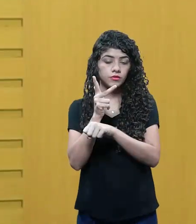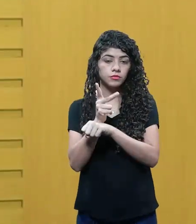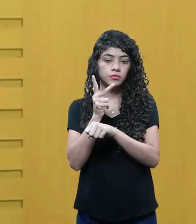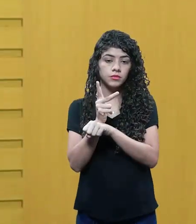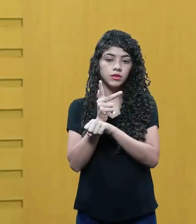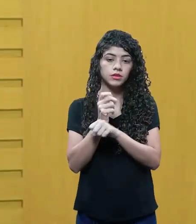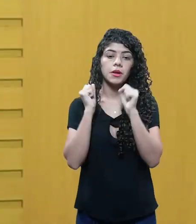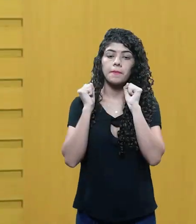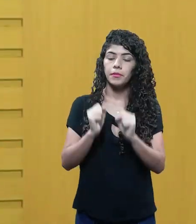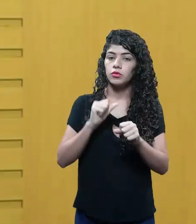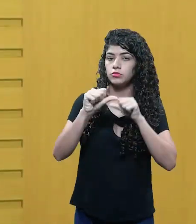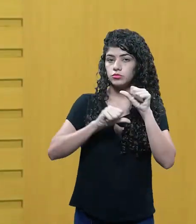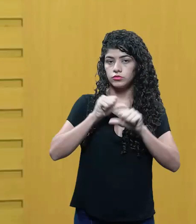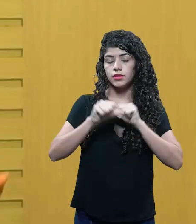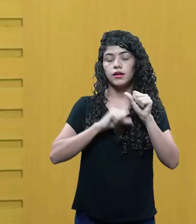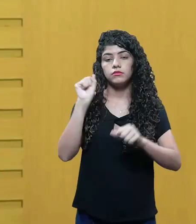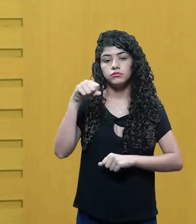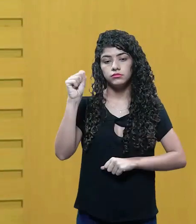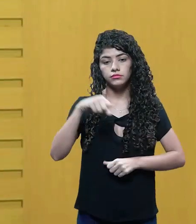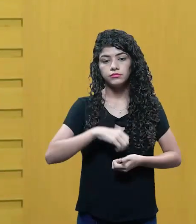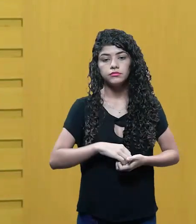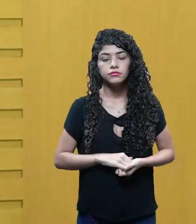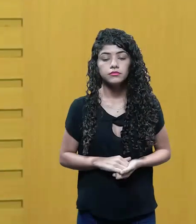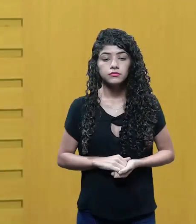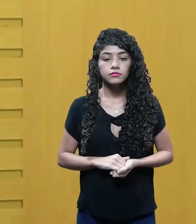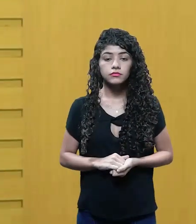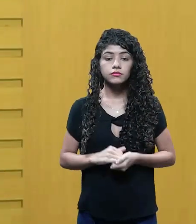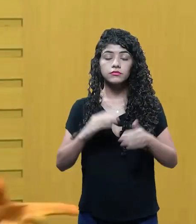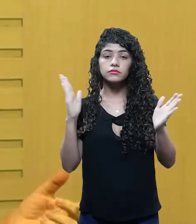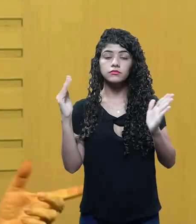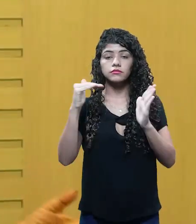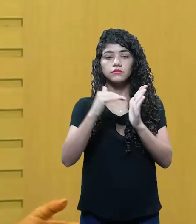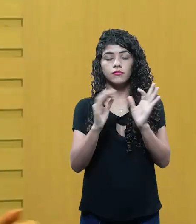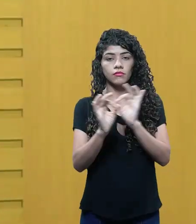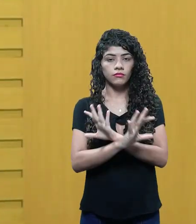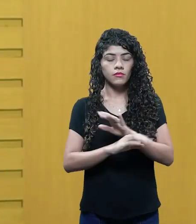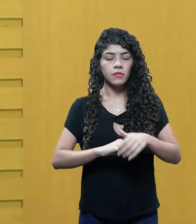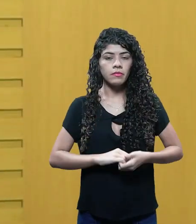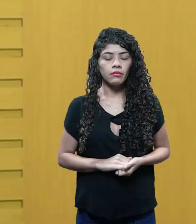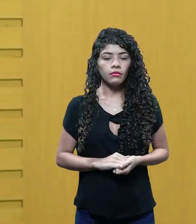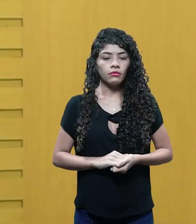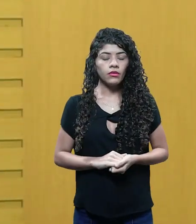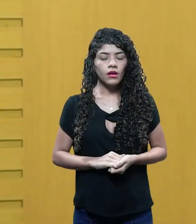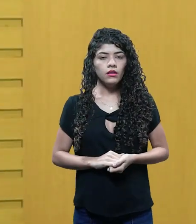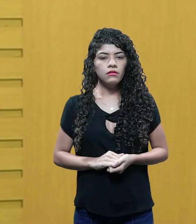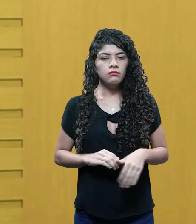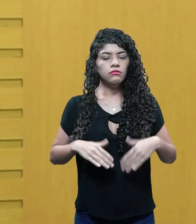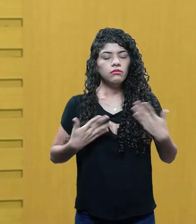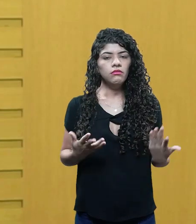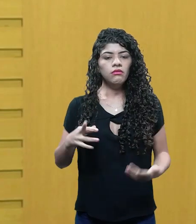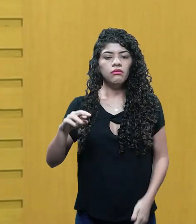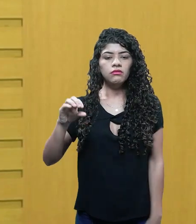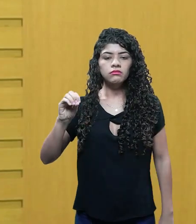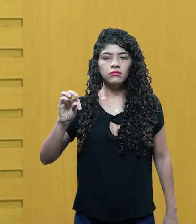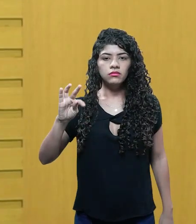filmando um roteiro, ele ainda pode vir a ser modificado, até chegar ao roteiro final. Então, que é o